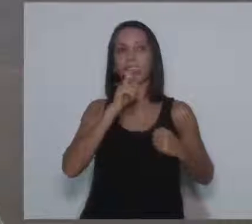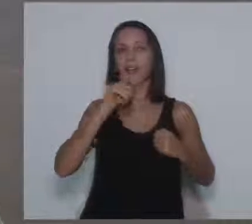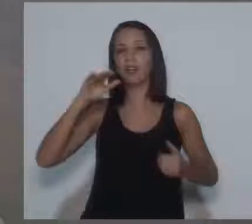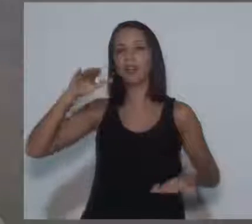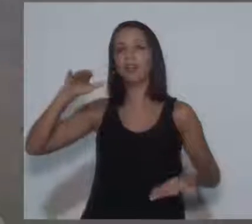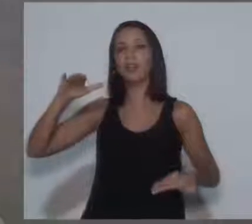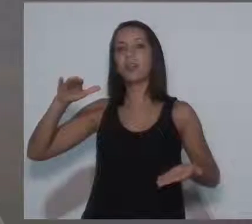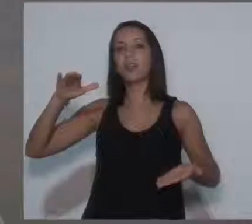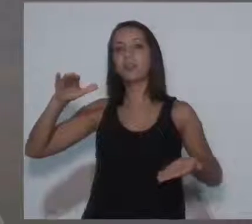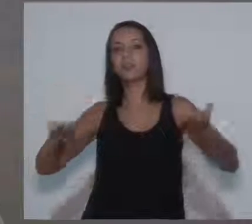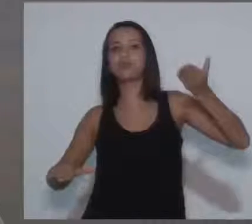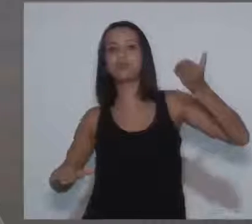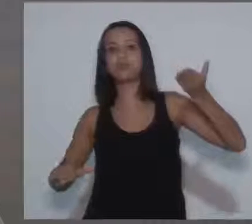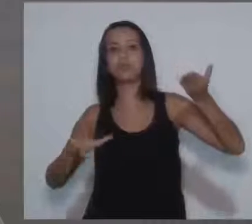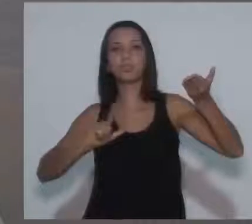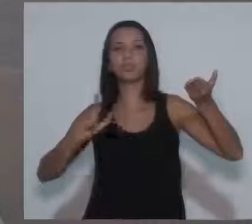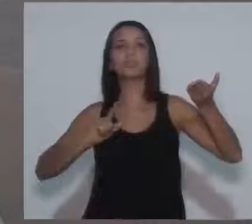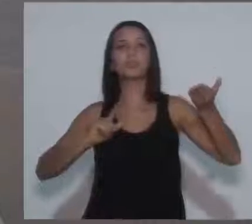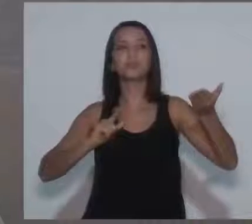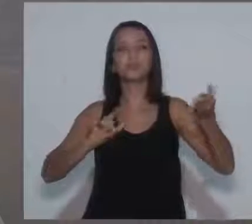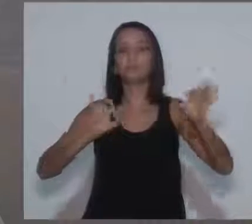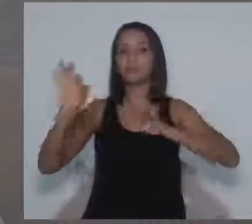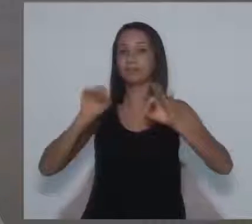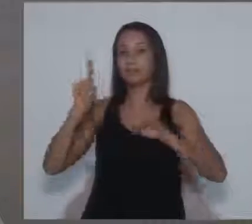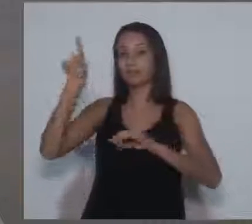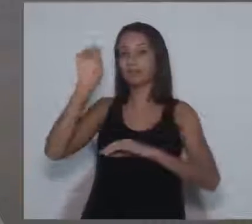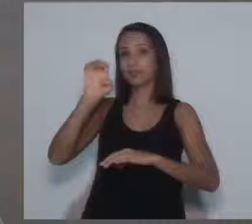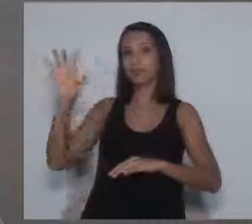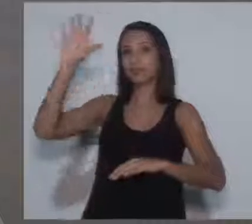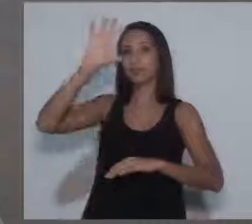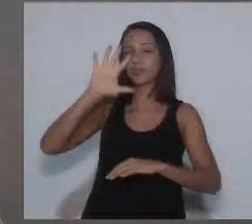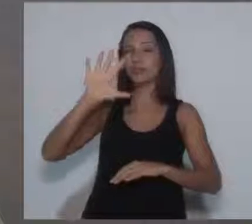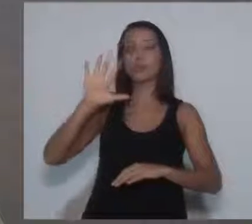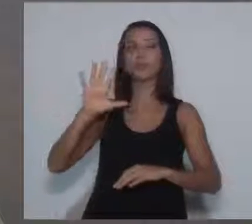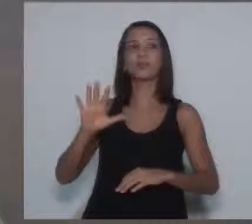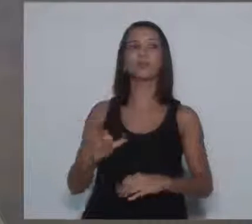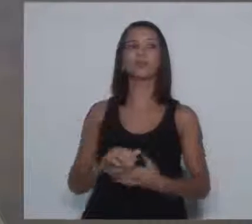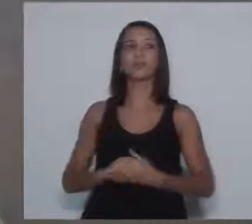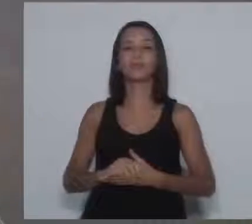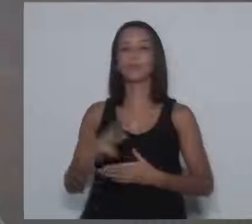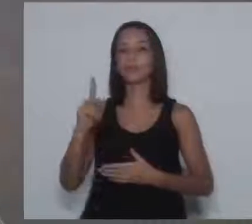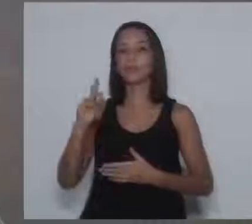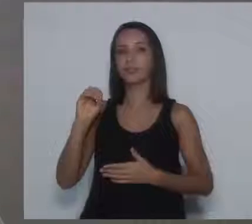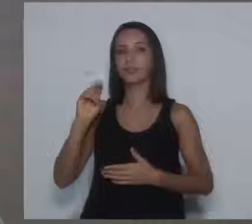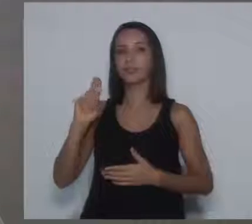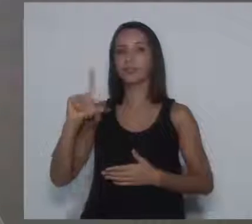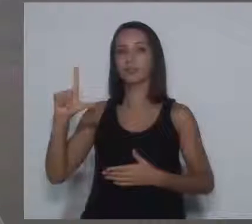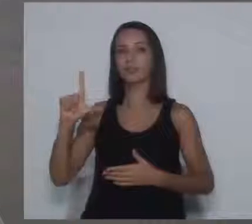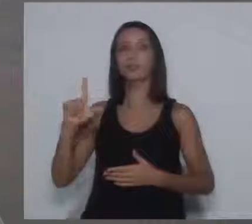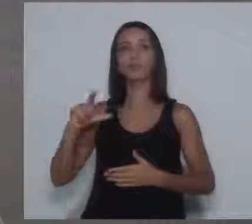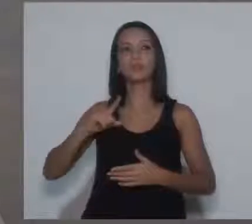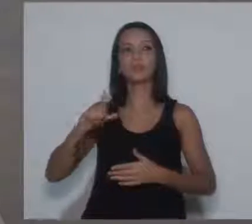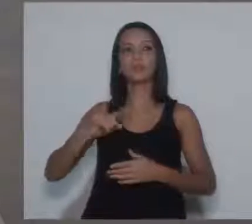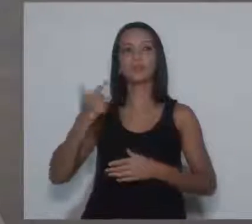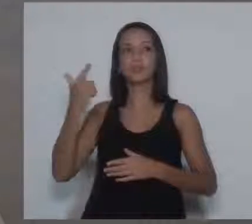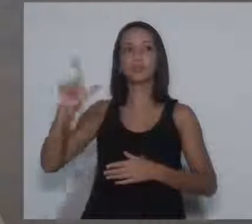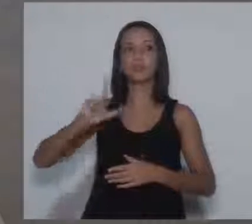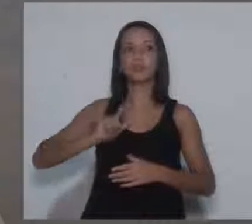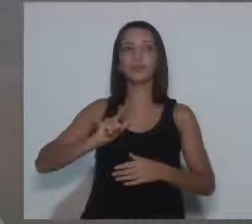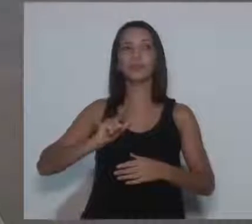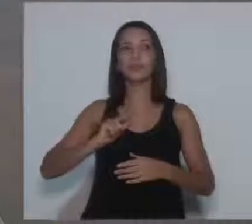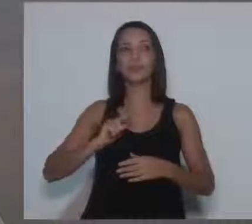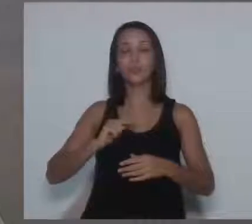discrepante. Existe um projeto na Europa, que é do Paul McCartney, que foi instituído em São Paulo, depois o Alckmin, acho que vetou,